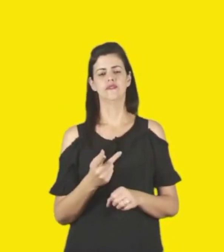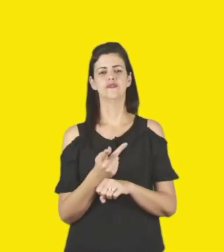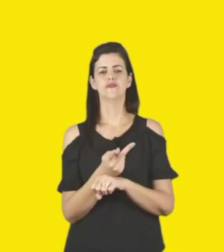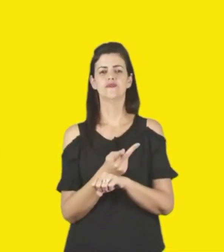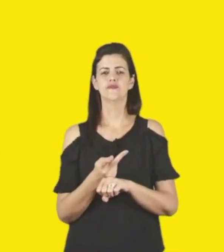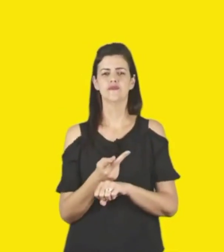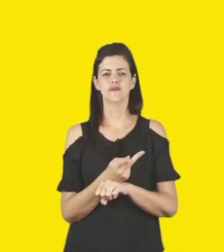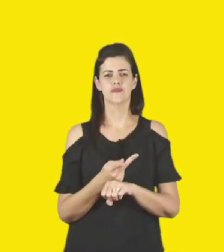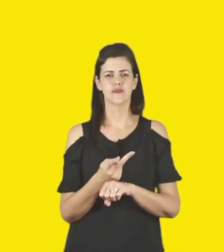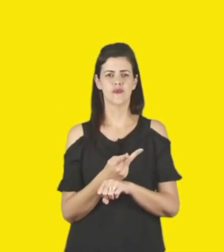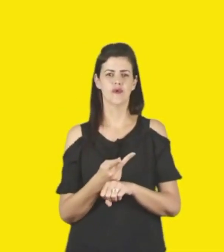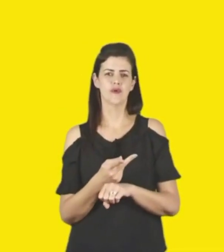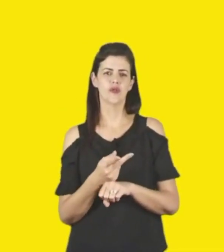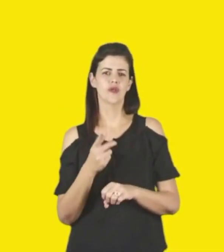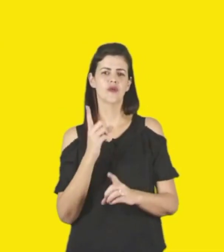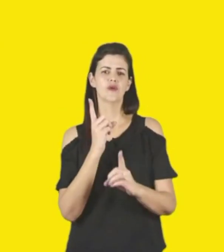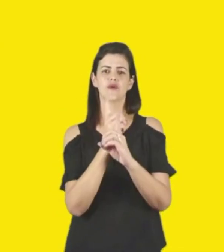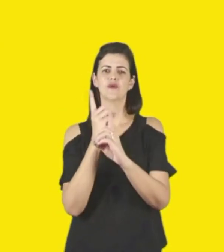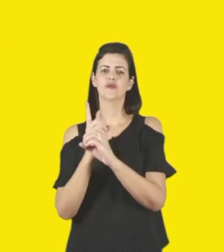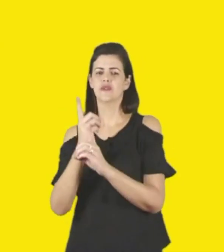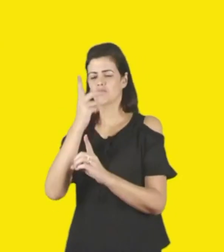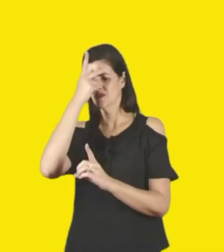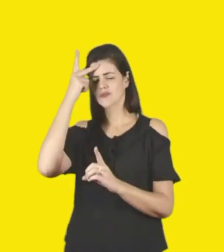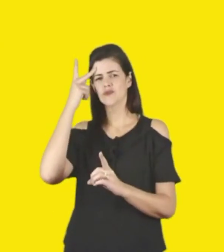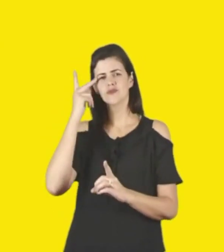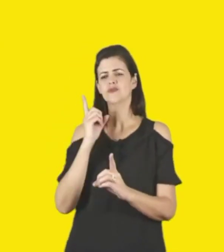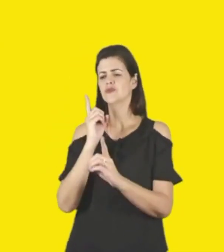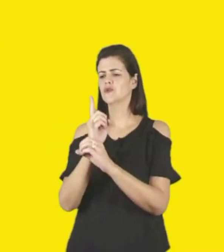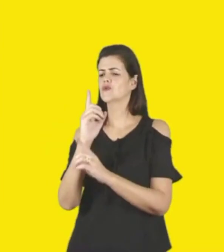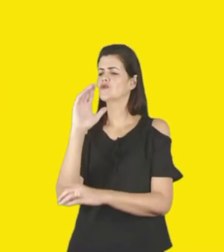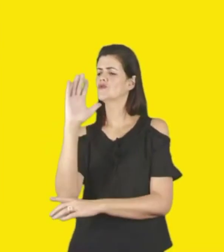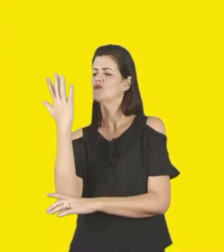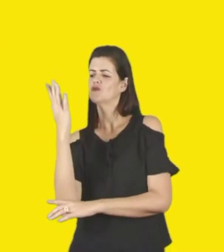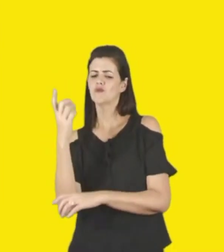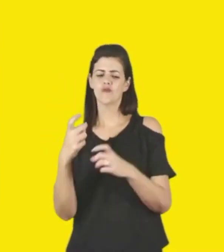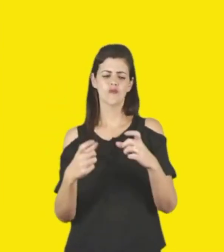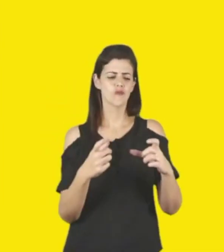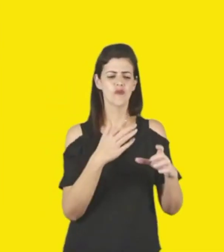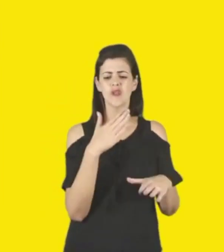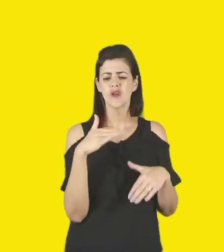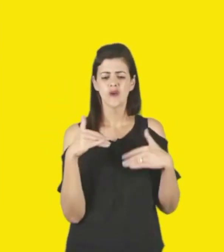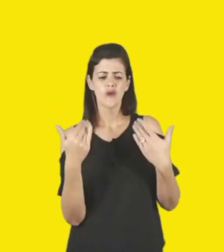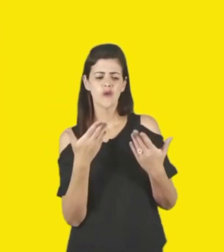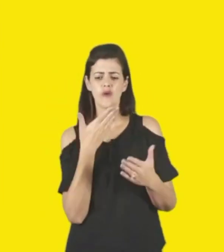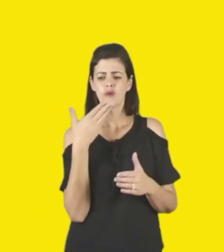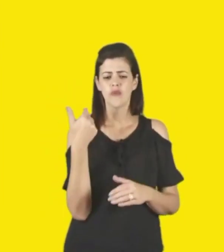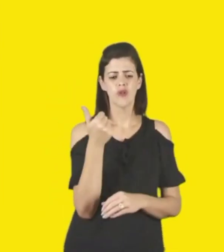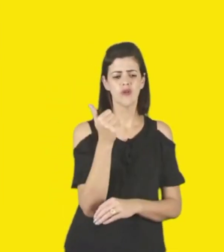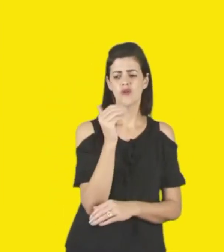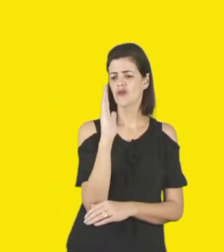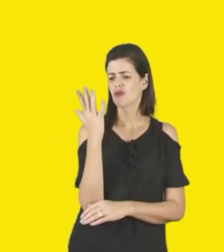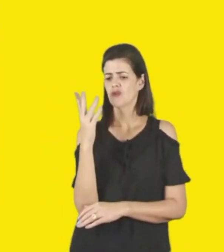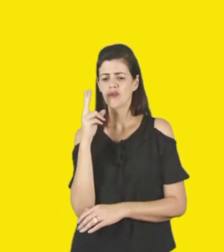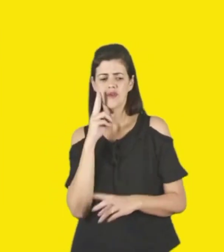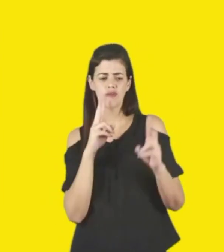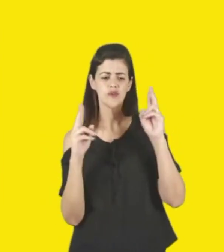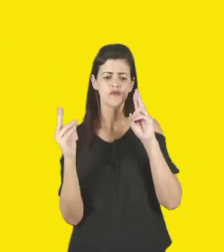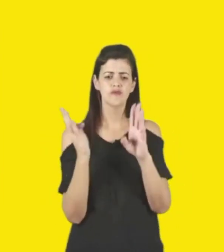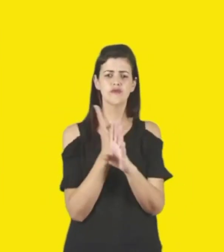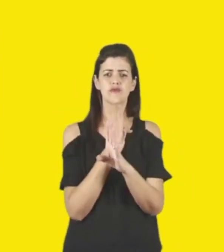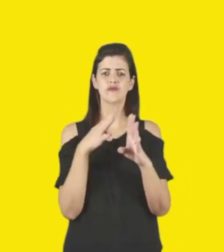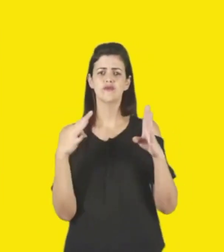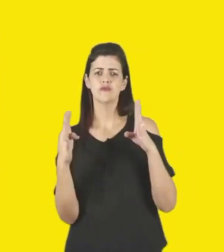fazermos essa busca das praças, verificarmos qual a melhor praça, qual o melhor fluxo dentro de cada cidade.